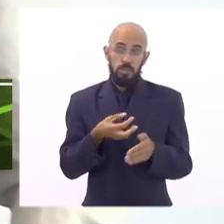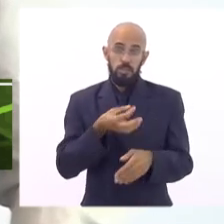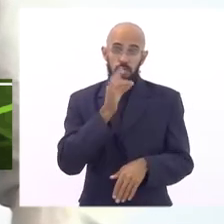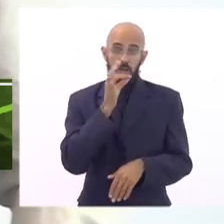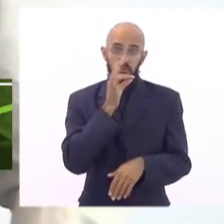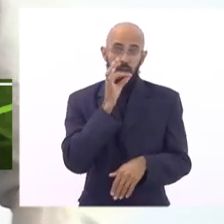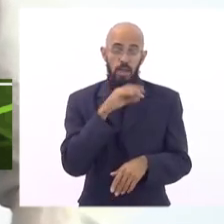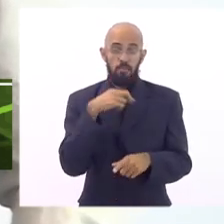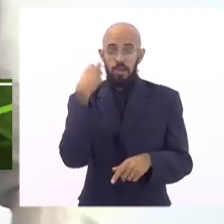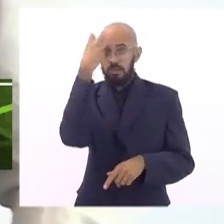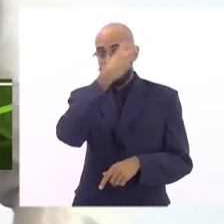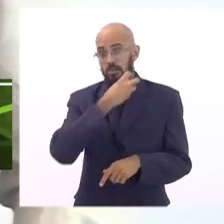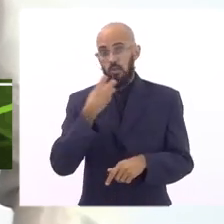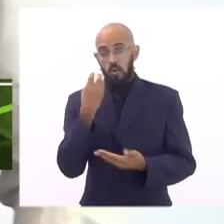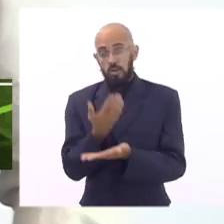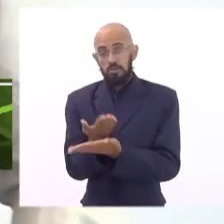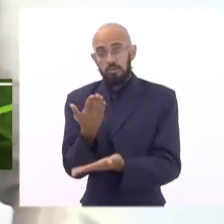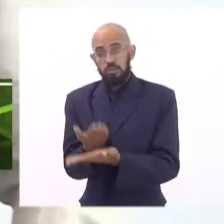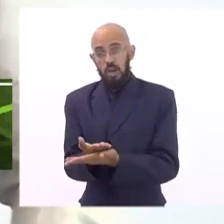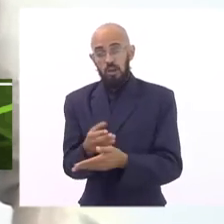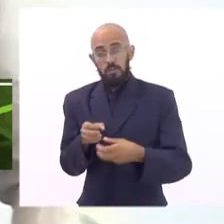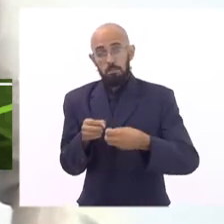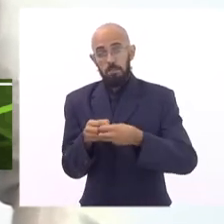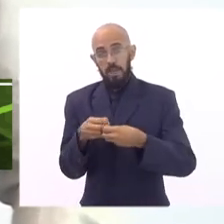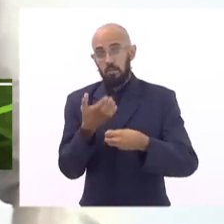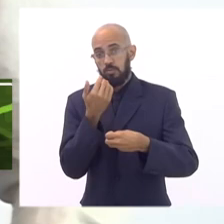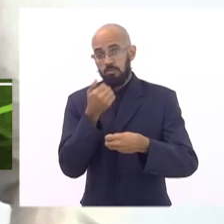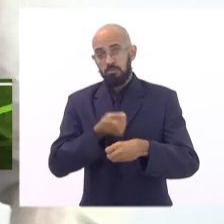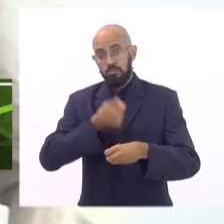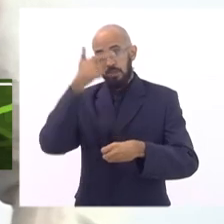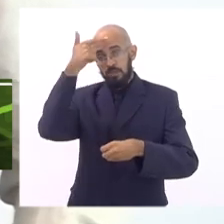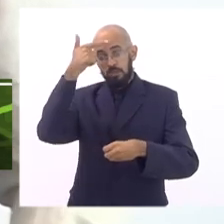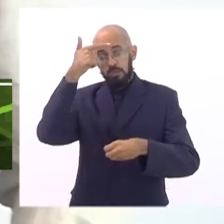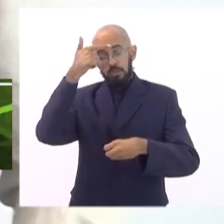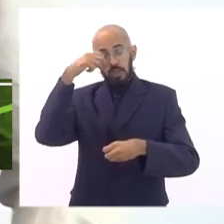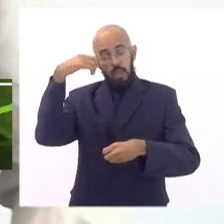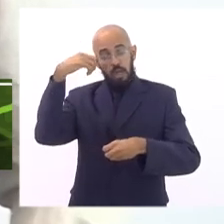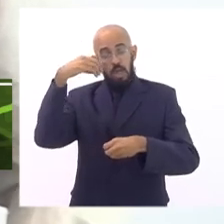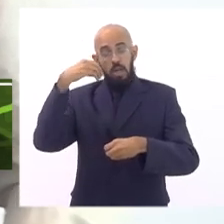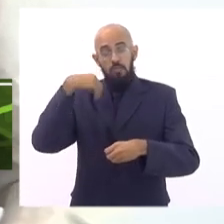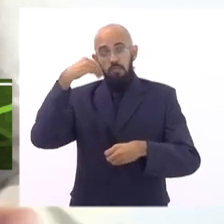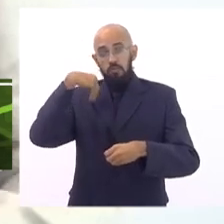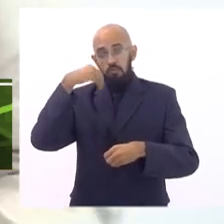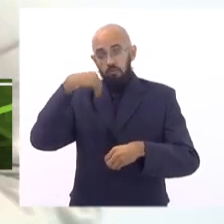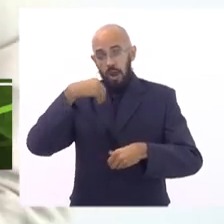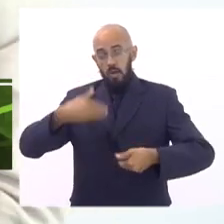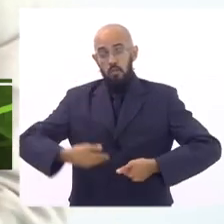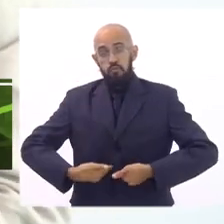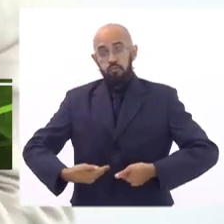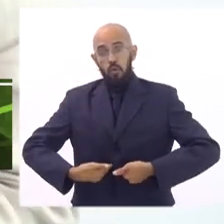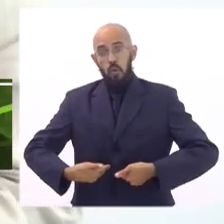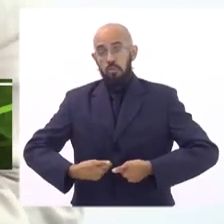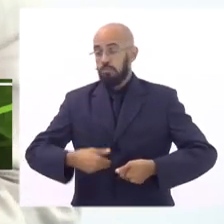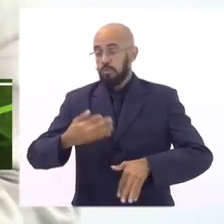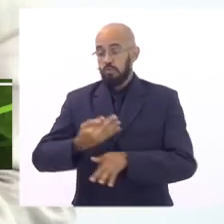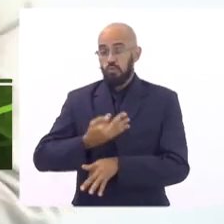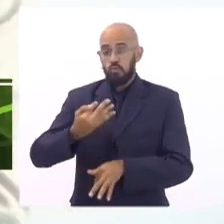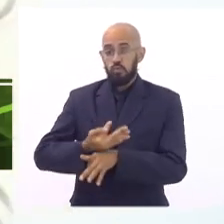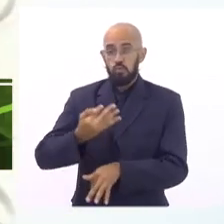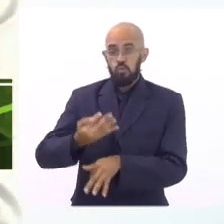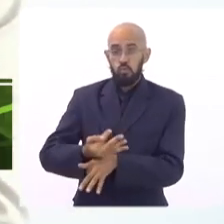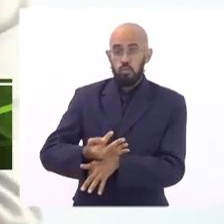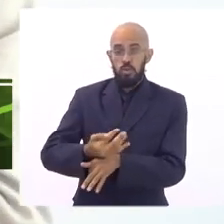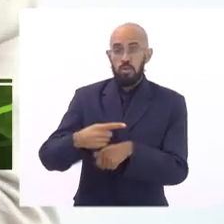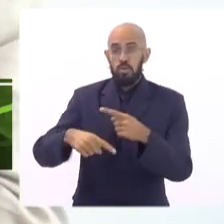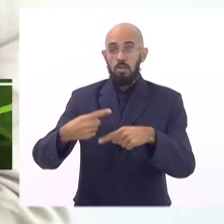quase cinco horas de aula o aluno vai chegar perto da hora do almoço já faminto sem aguentar e depois quando